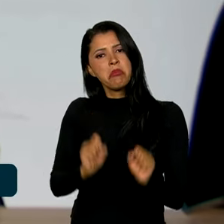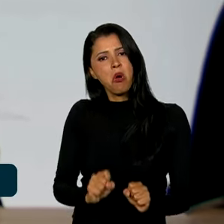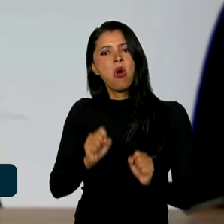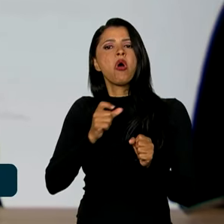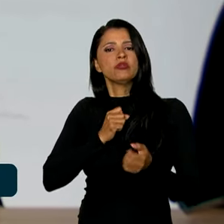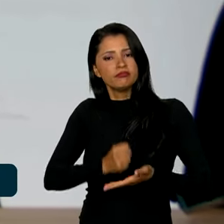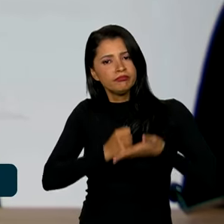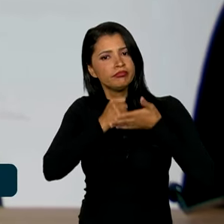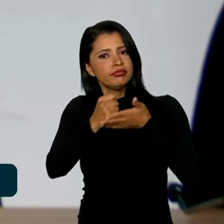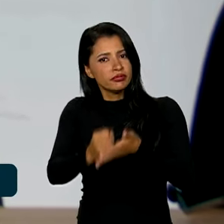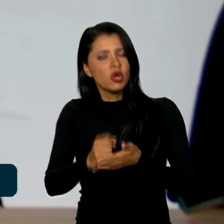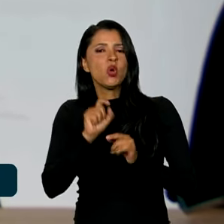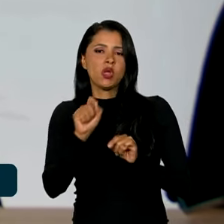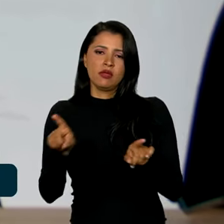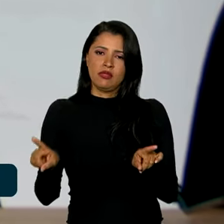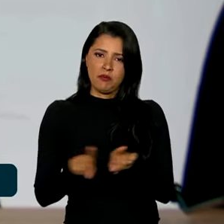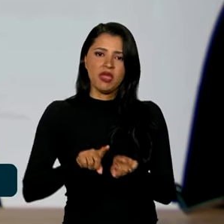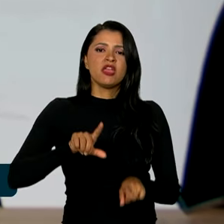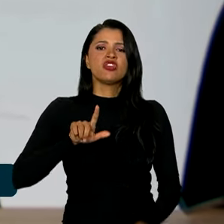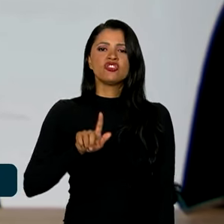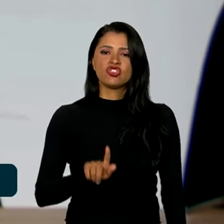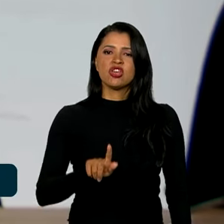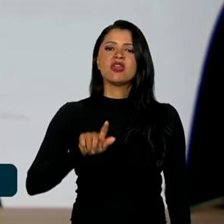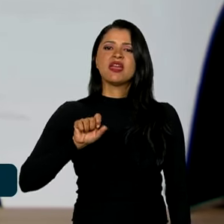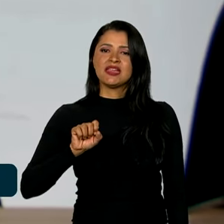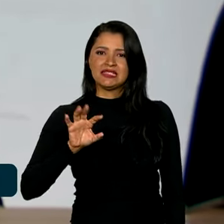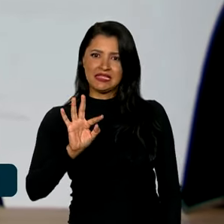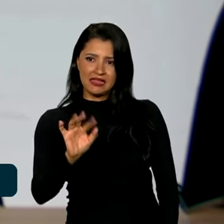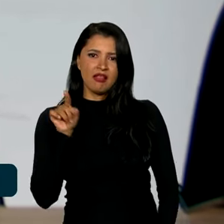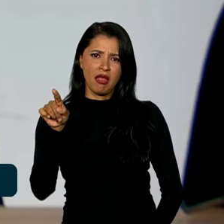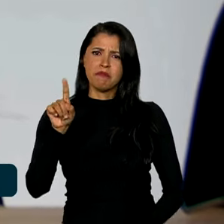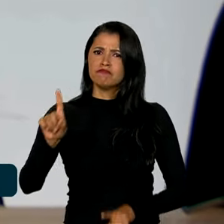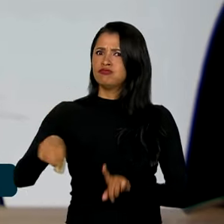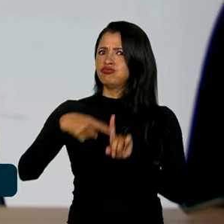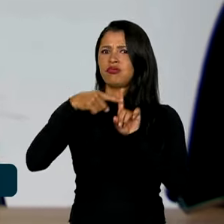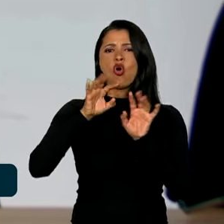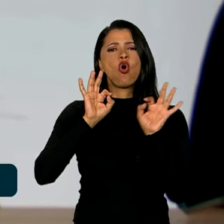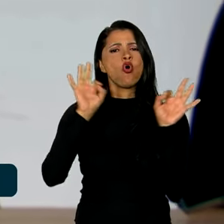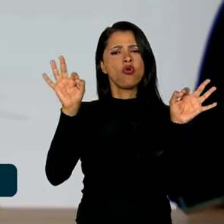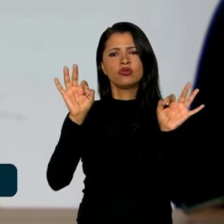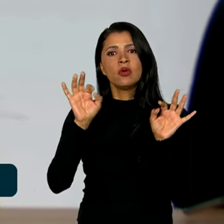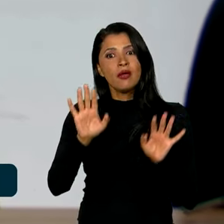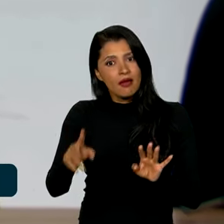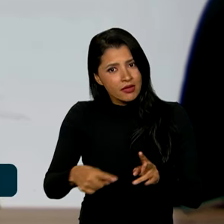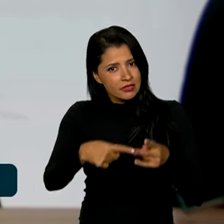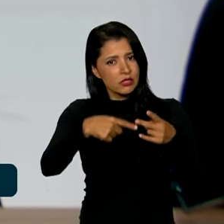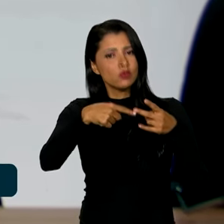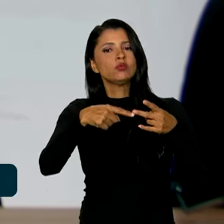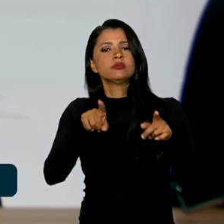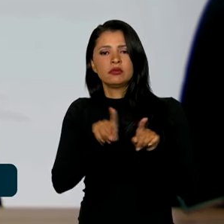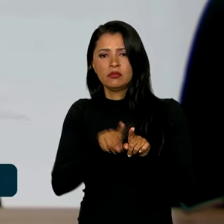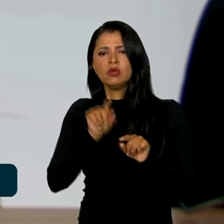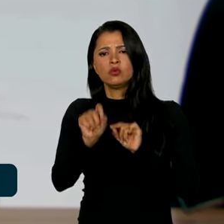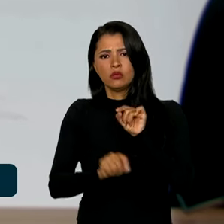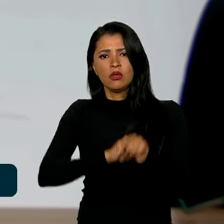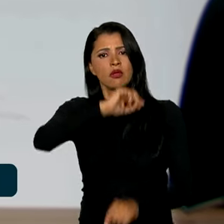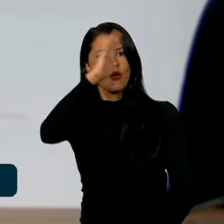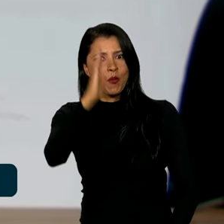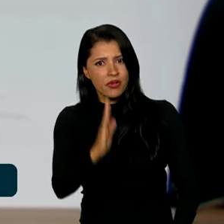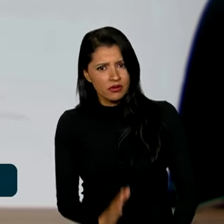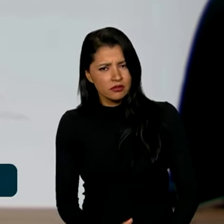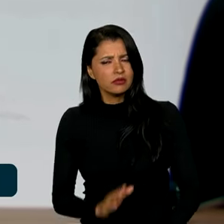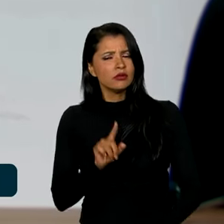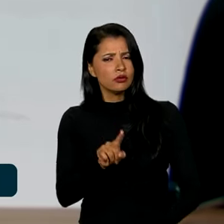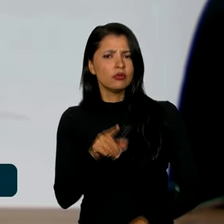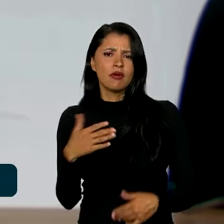para que, inclusive, GST seja um GST muito positivo. Mas há uma segunda questão, é que o Brasil vai ser um